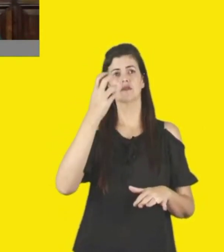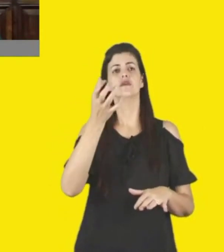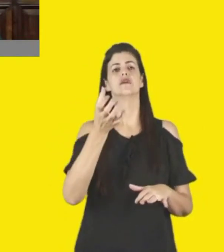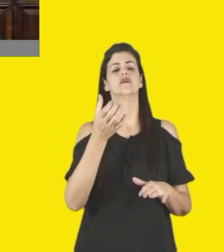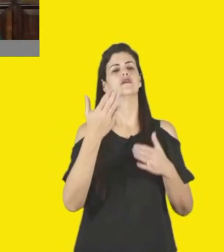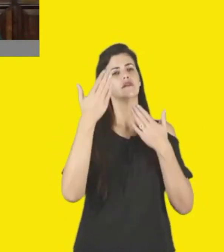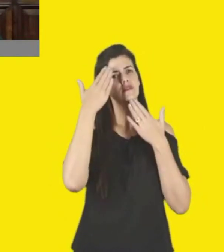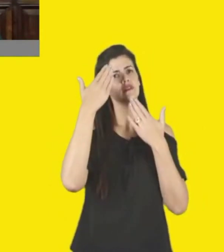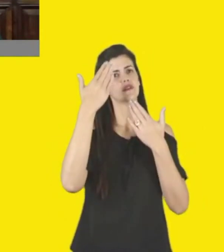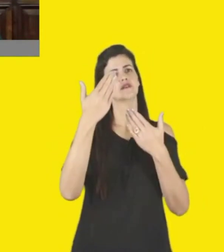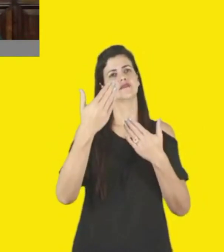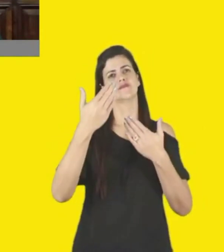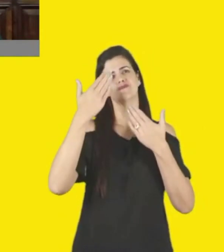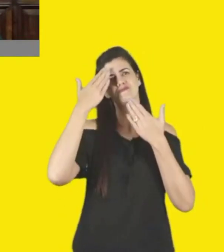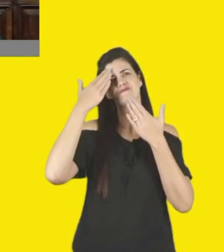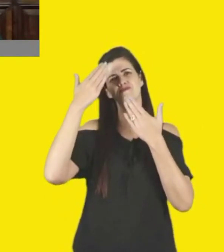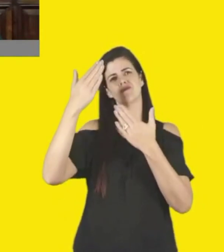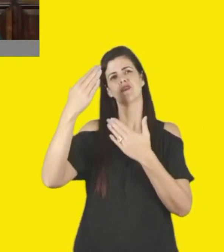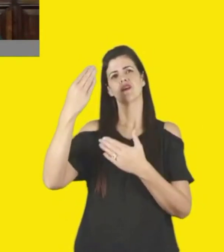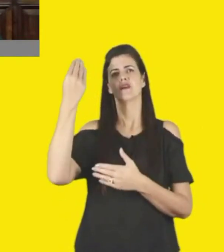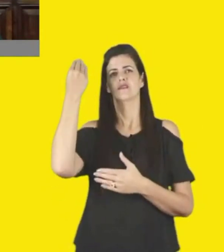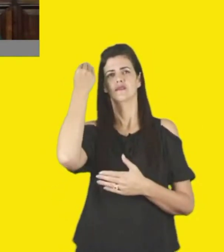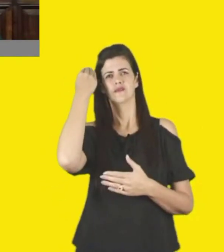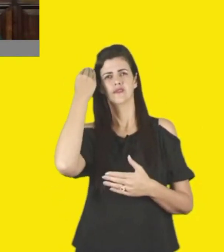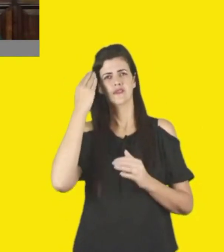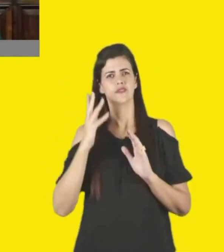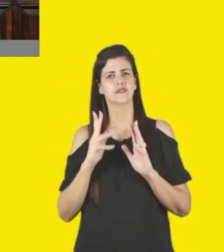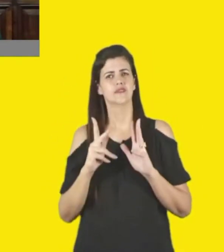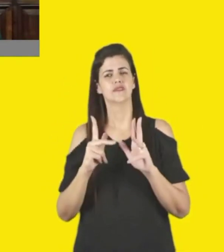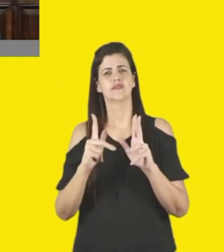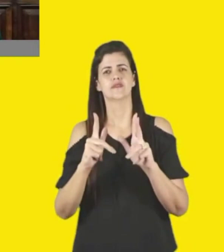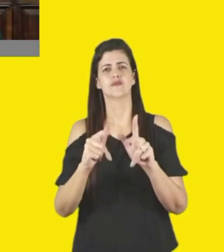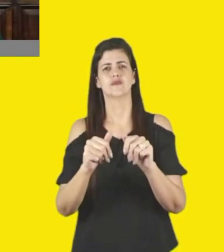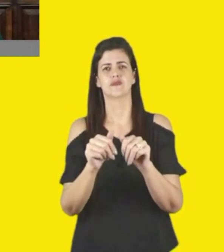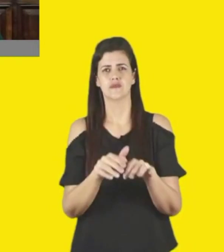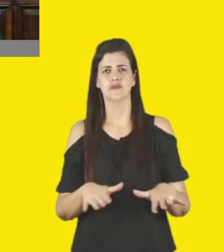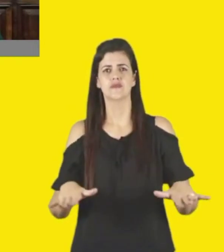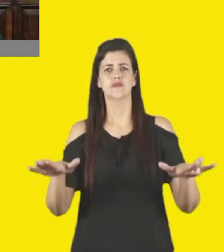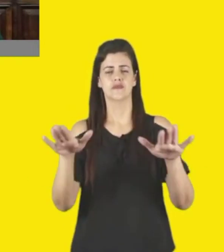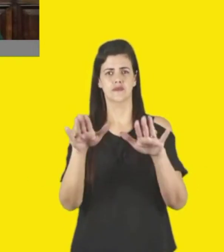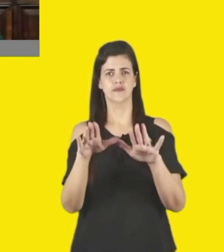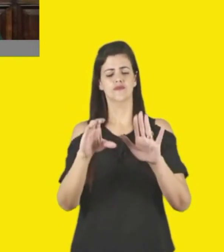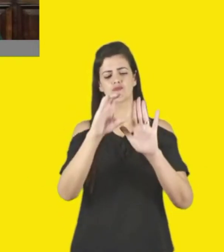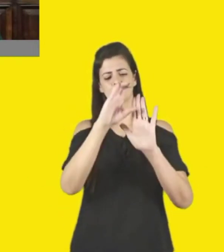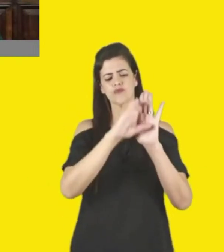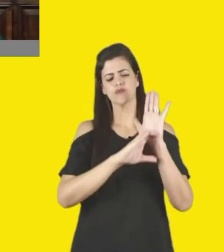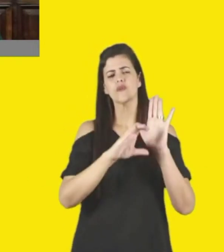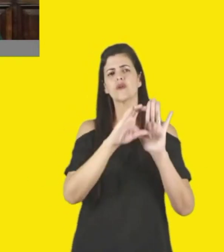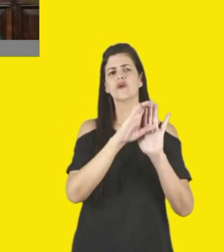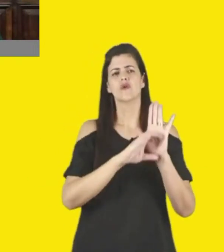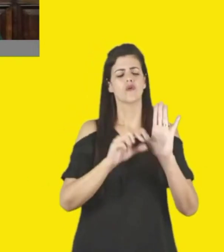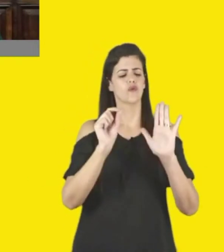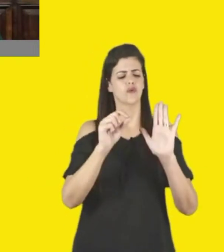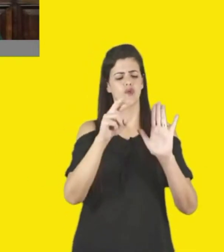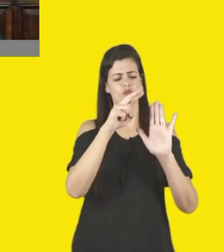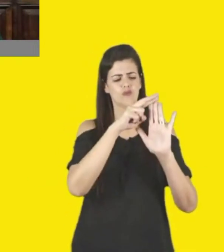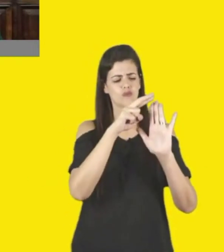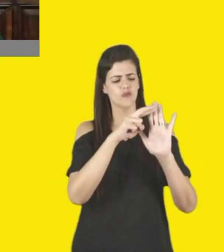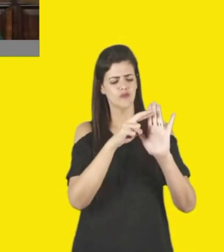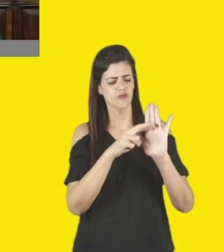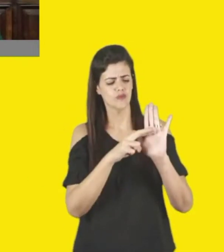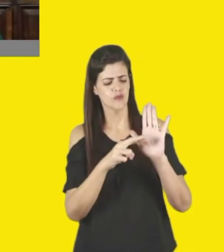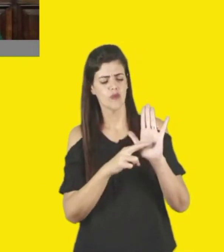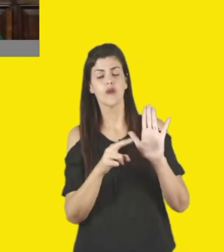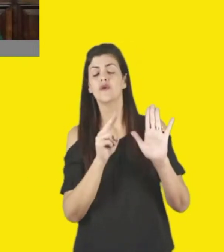SESC. O SESC tem aí no seu currículo, carrega, né, no seu nome,